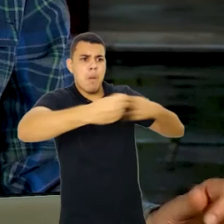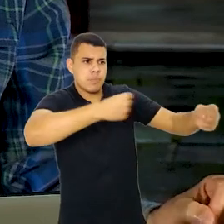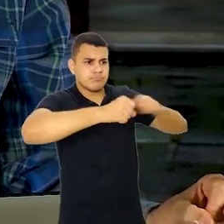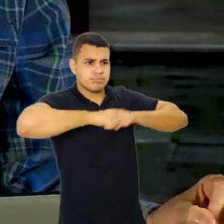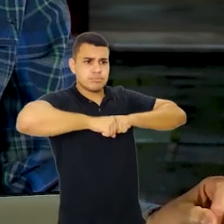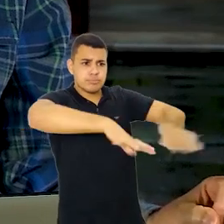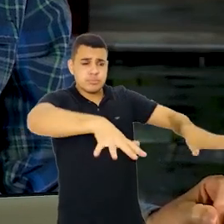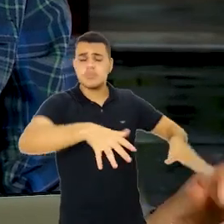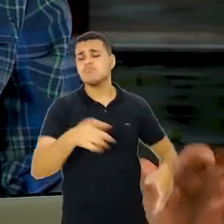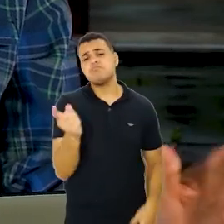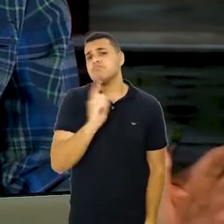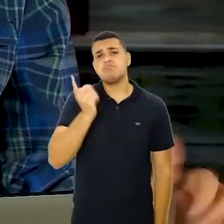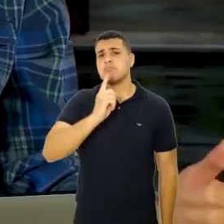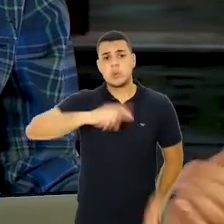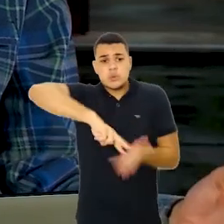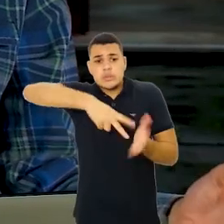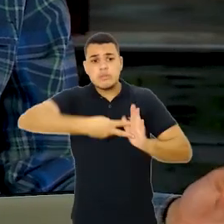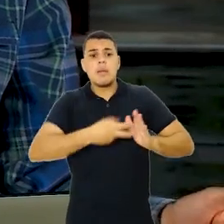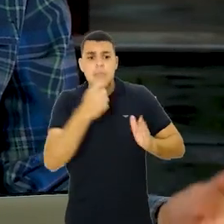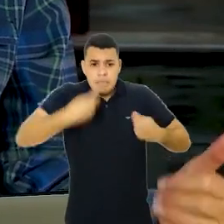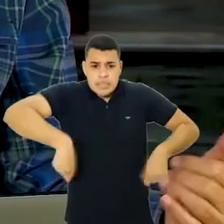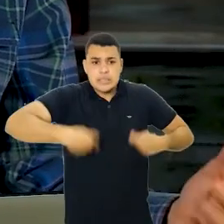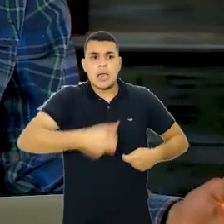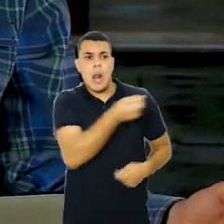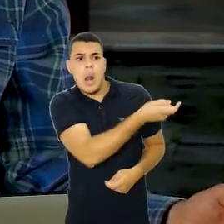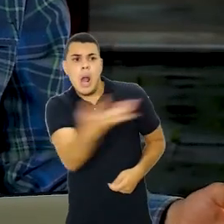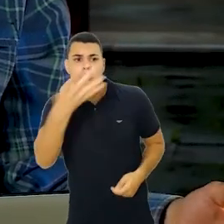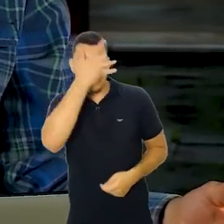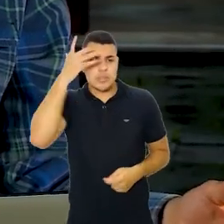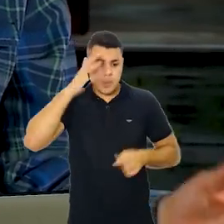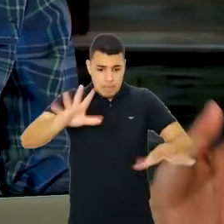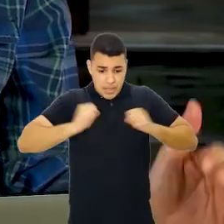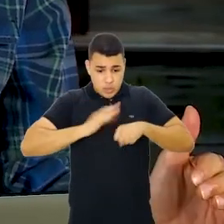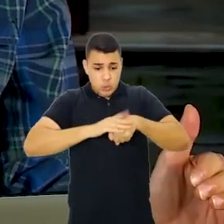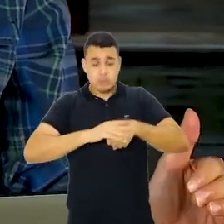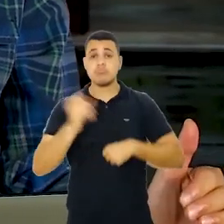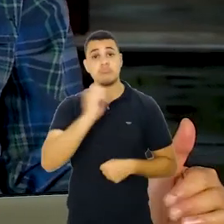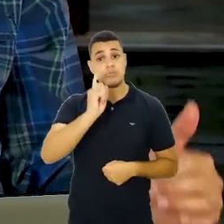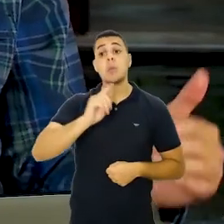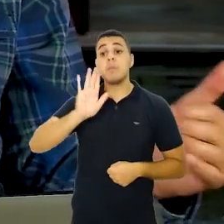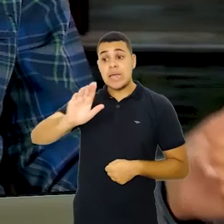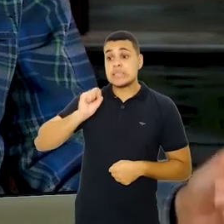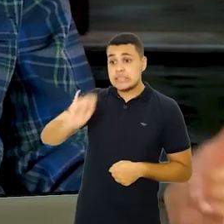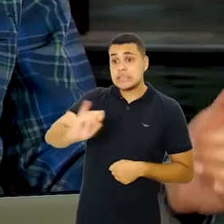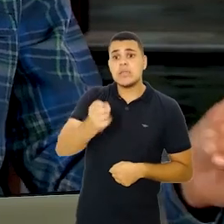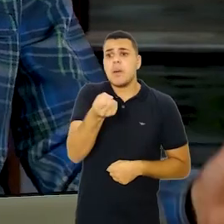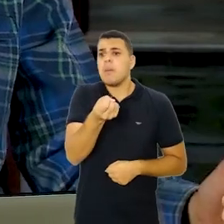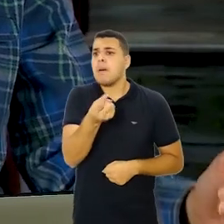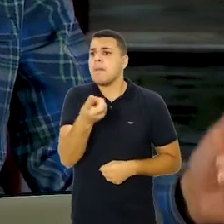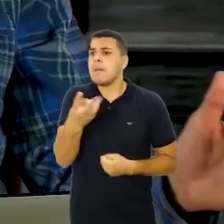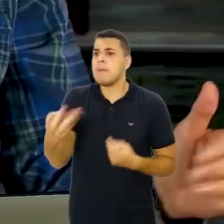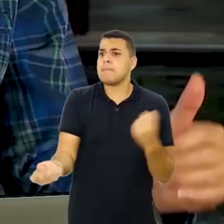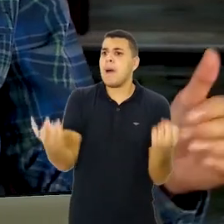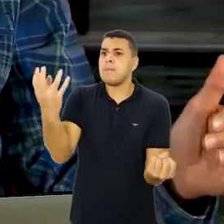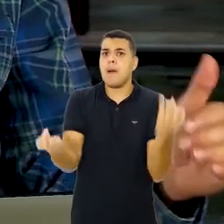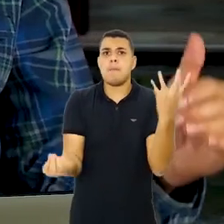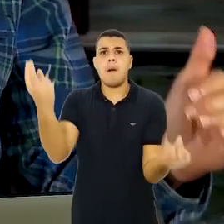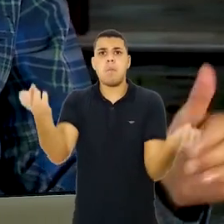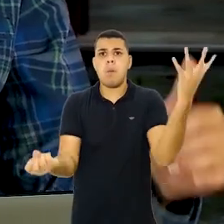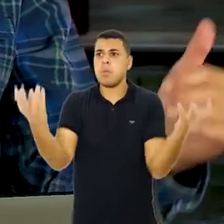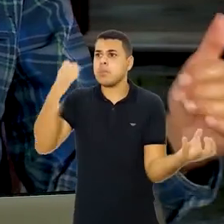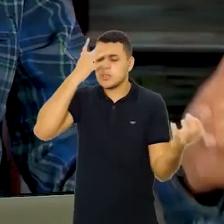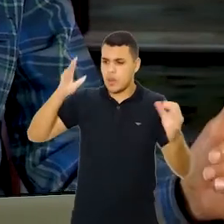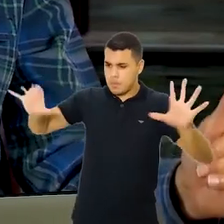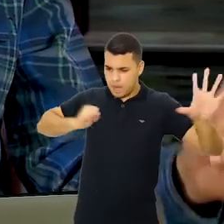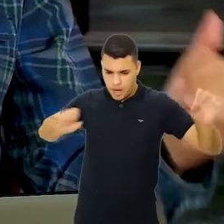Não necessariamente. Ela não representa necessariamente um grande número de casos, mas sim um excesso de casos acima